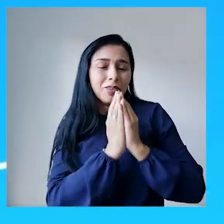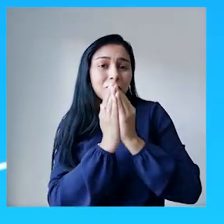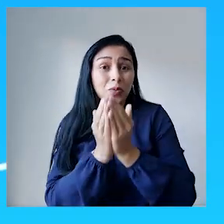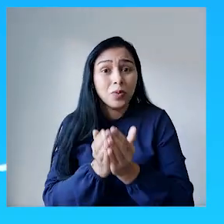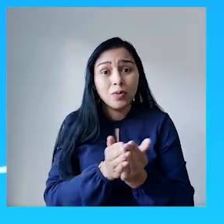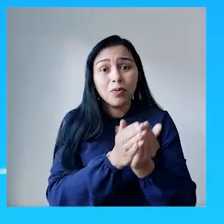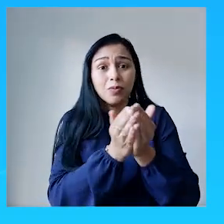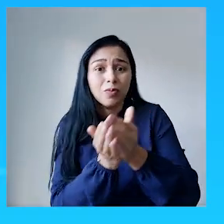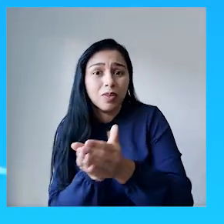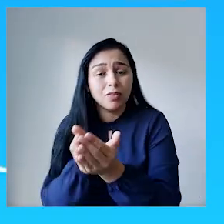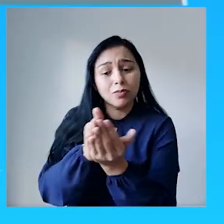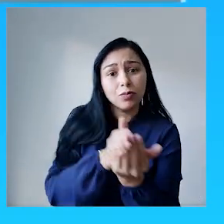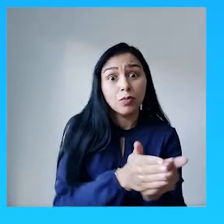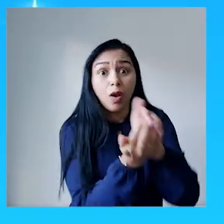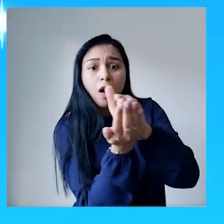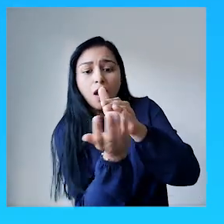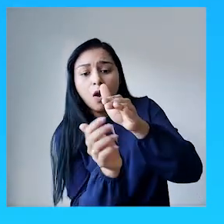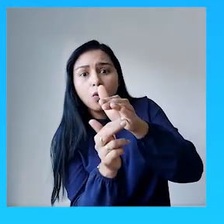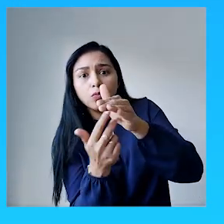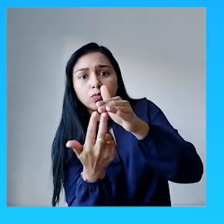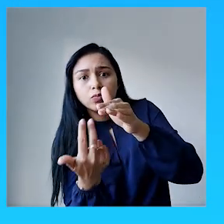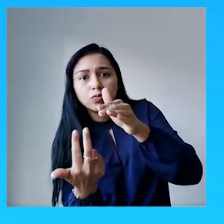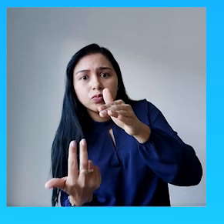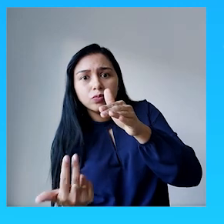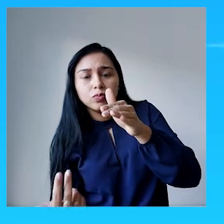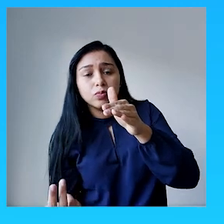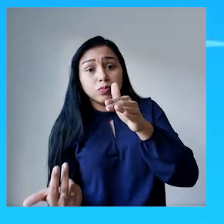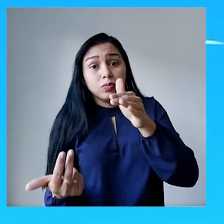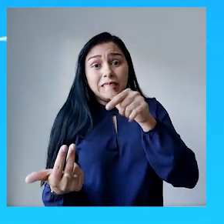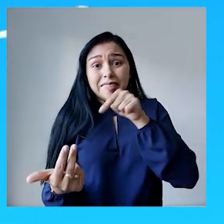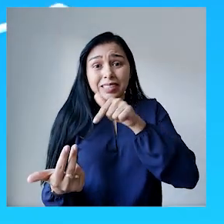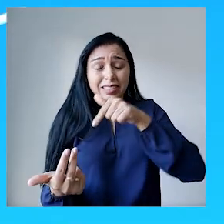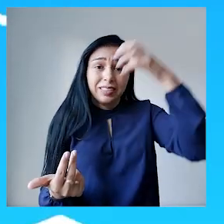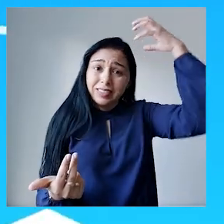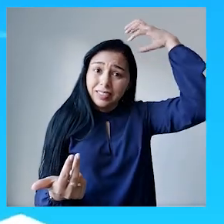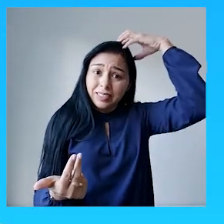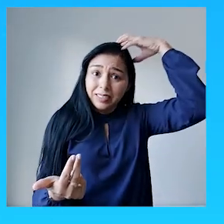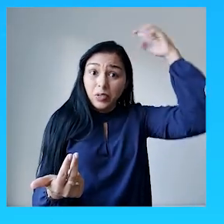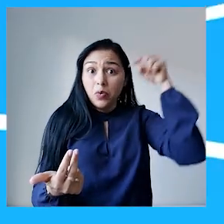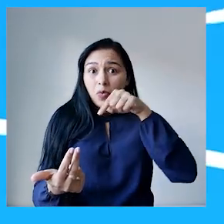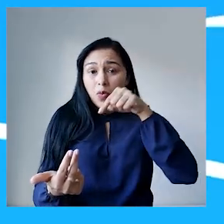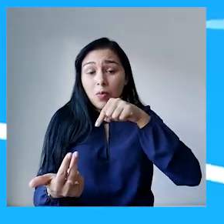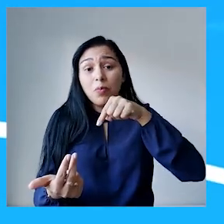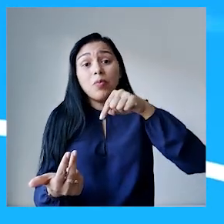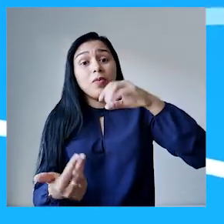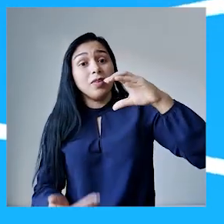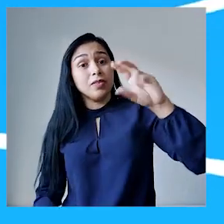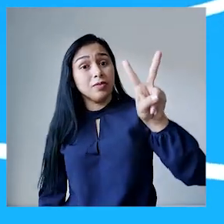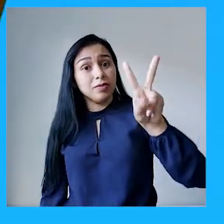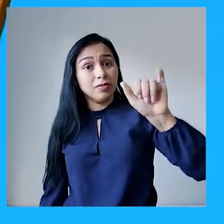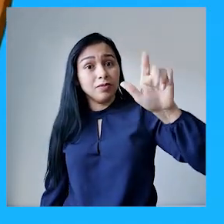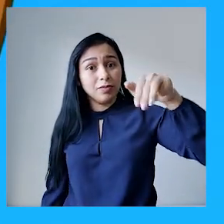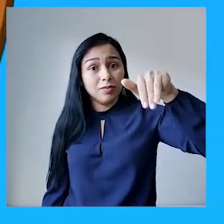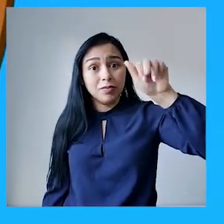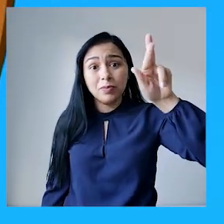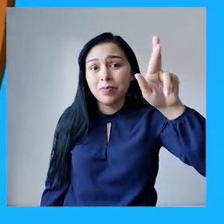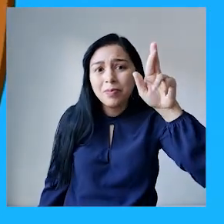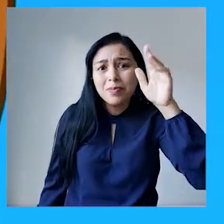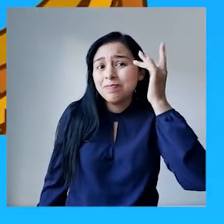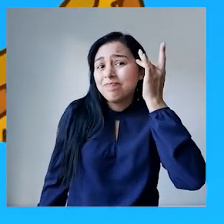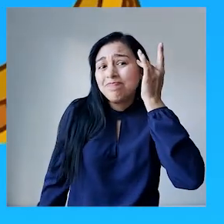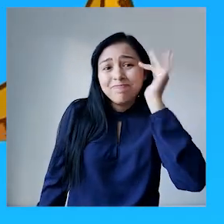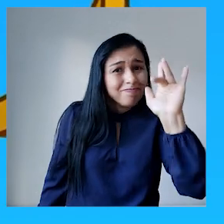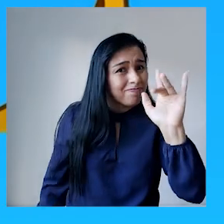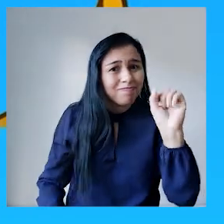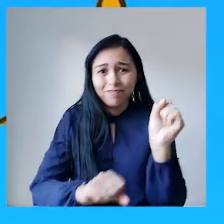A canoa virou, pois deixá-la virar. Foi por causa do